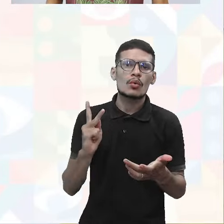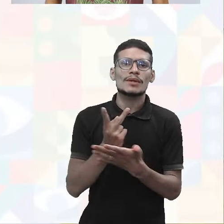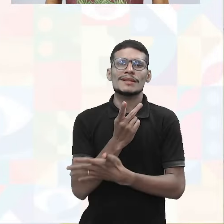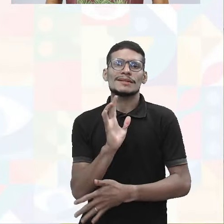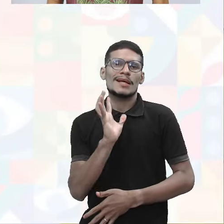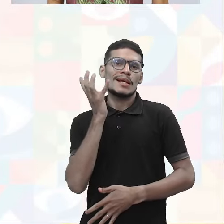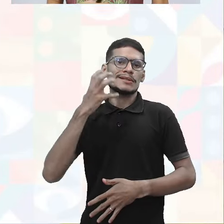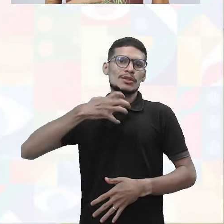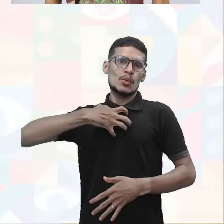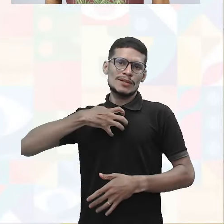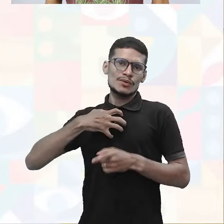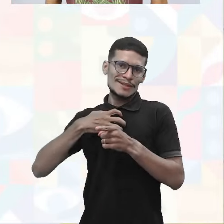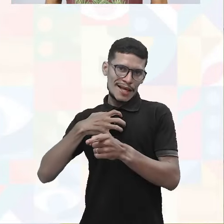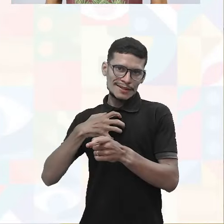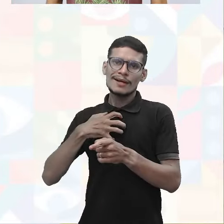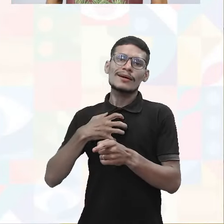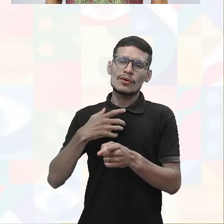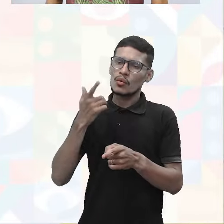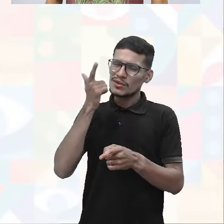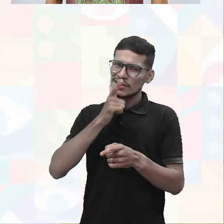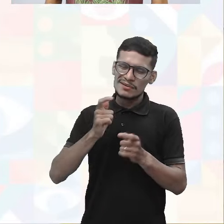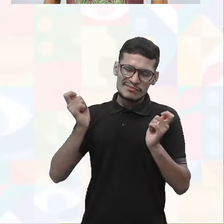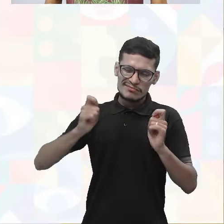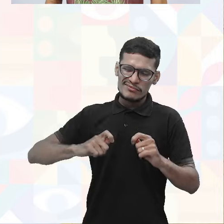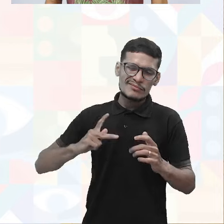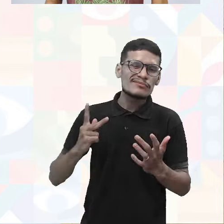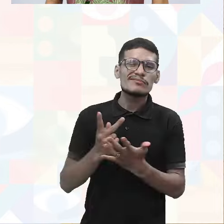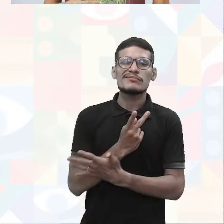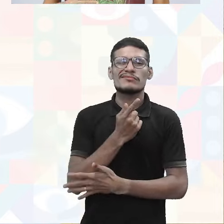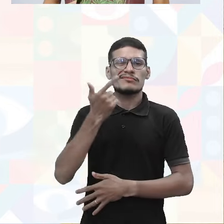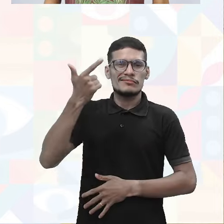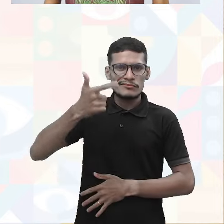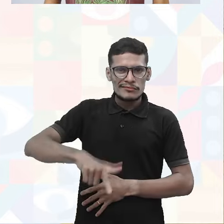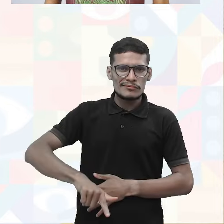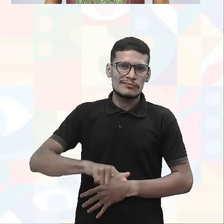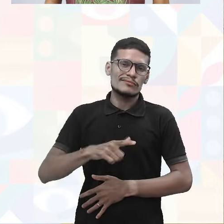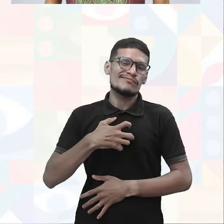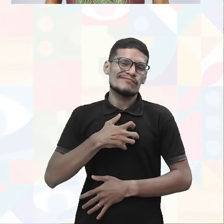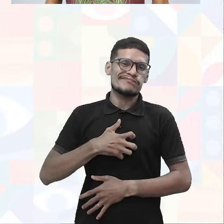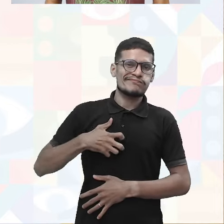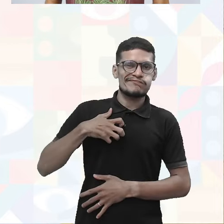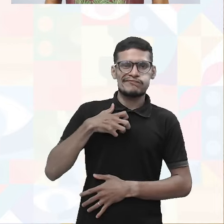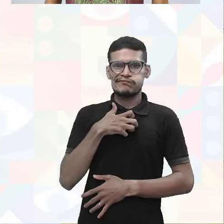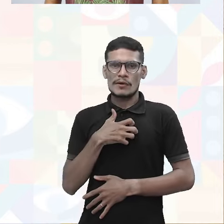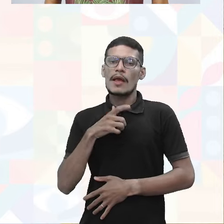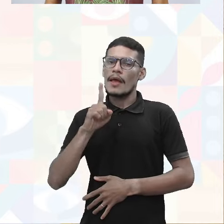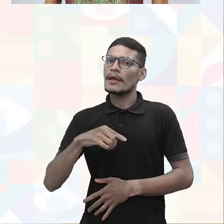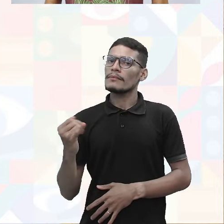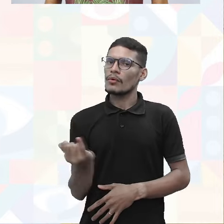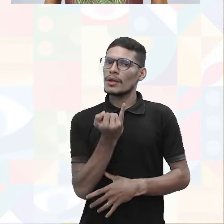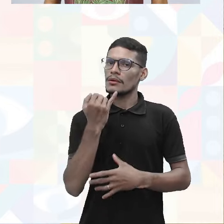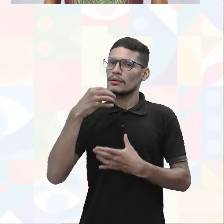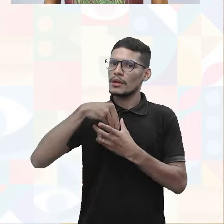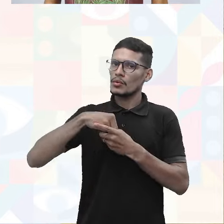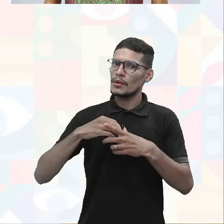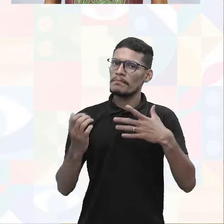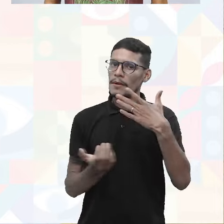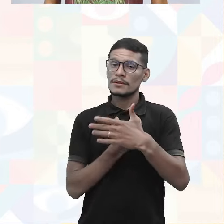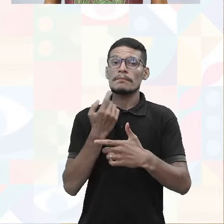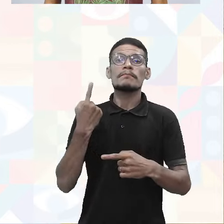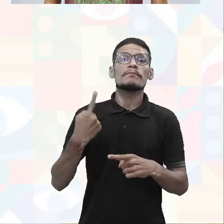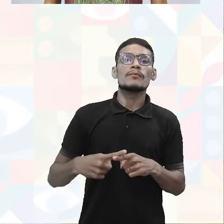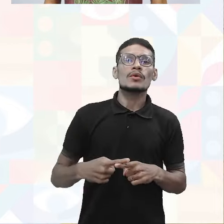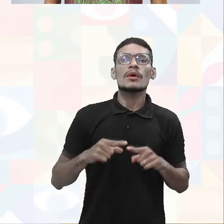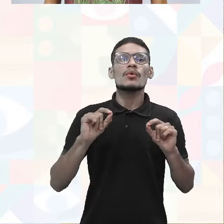daquela, essa possibilidade de vir a ocorrer um evento, uma exposição indesejada. Isso aí é bem importante dentro das empresas, pois